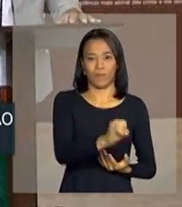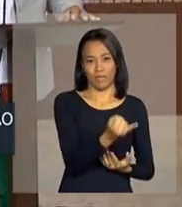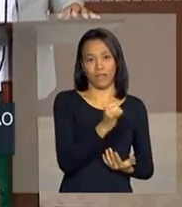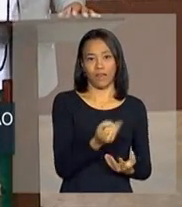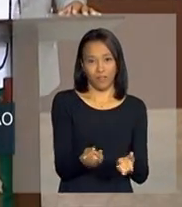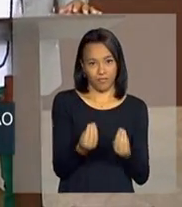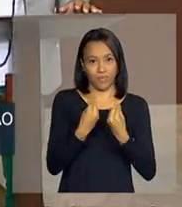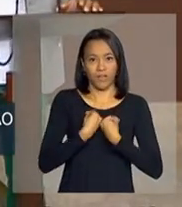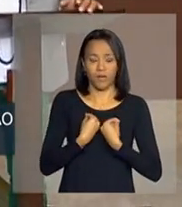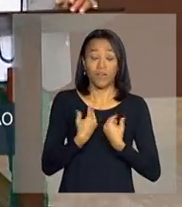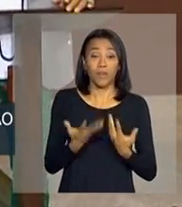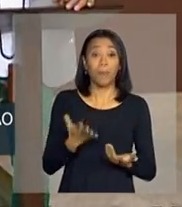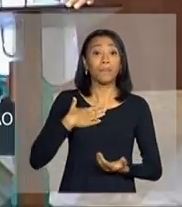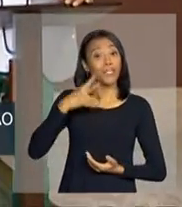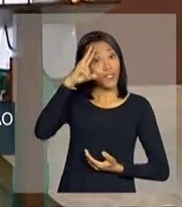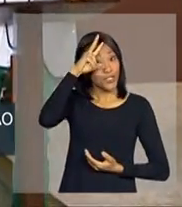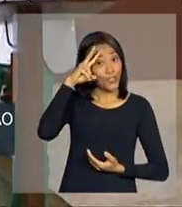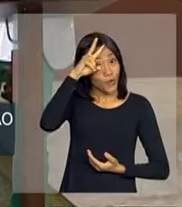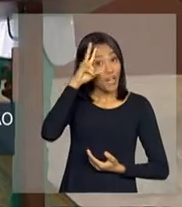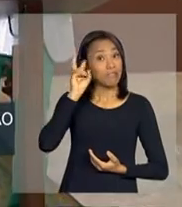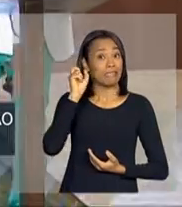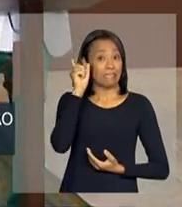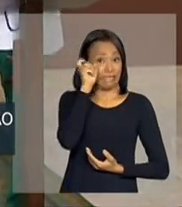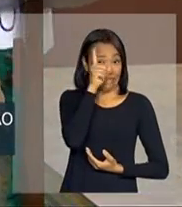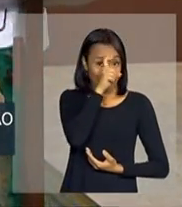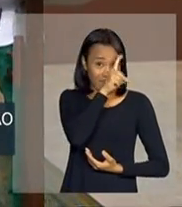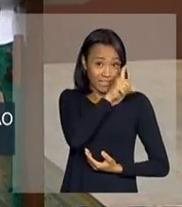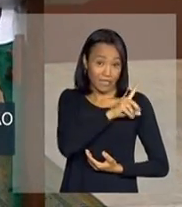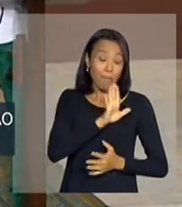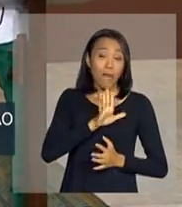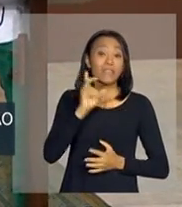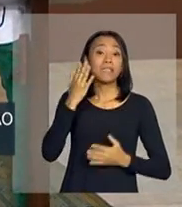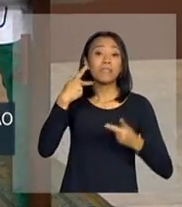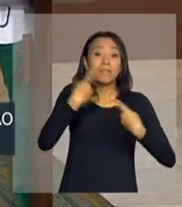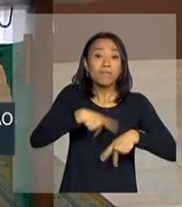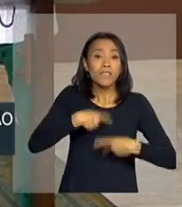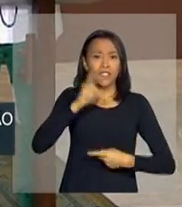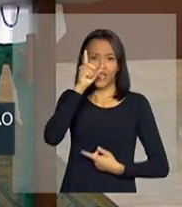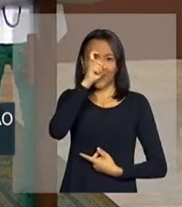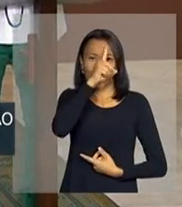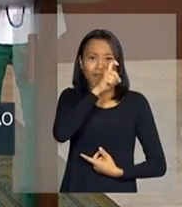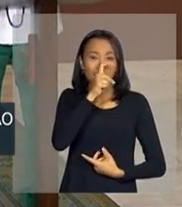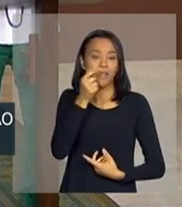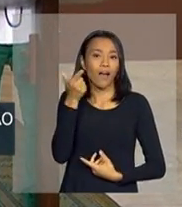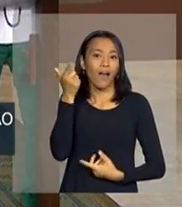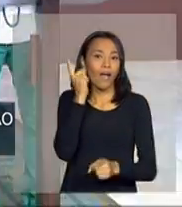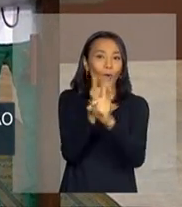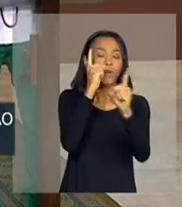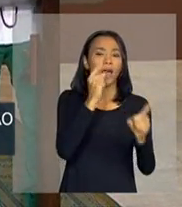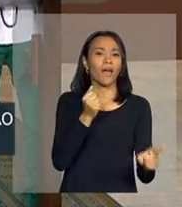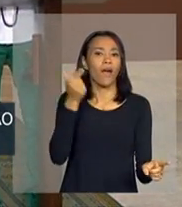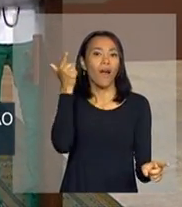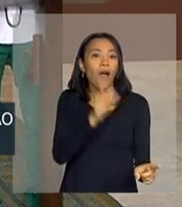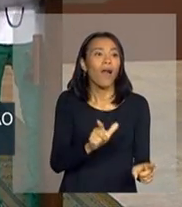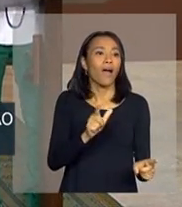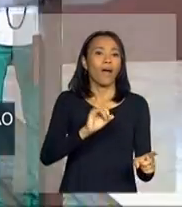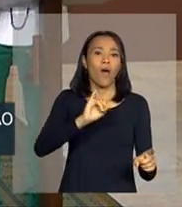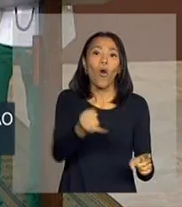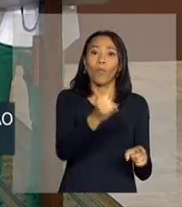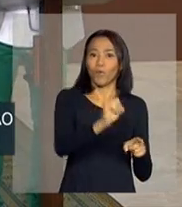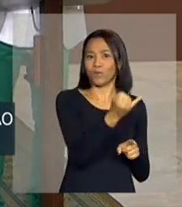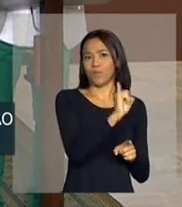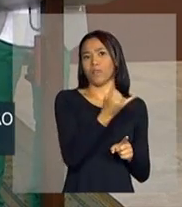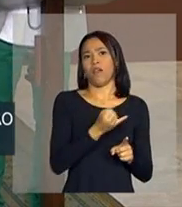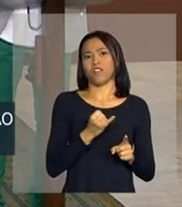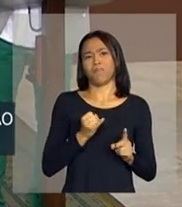A minha história me ofereceu dificuldades, mas as minhas dificuldades encontraram oportunidades para soar bem.